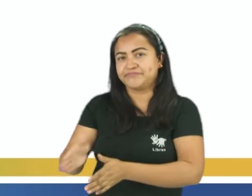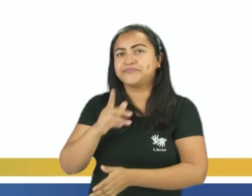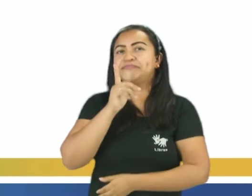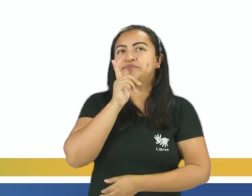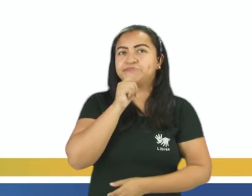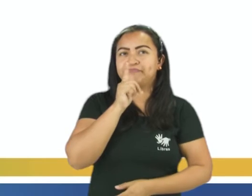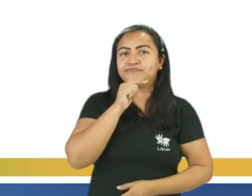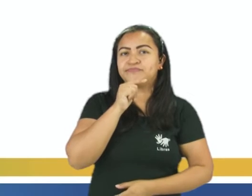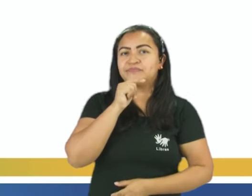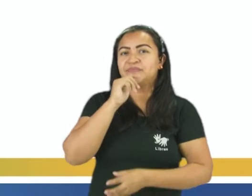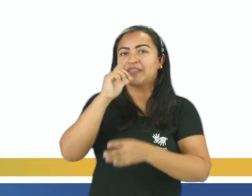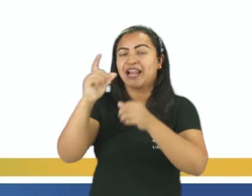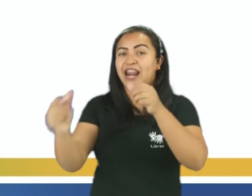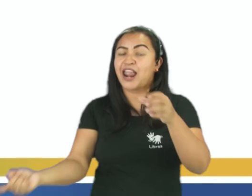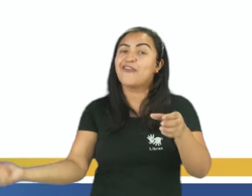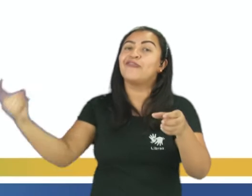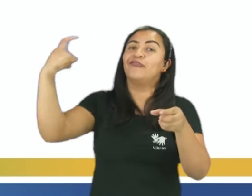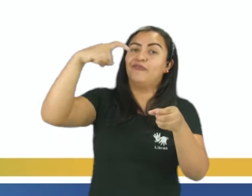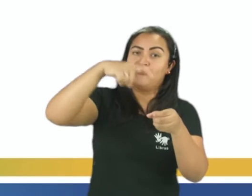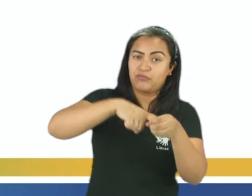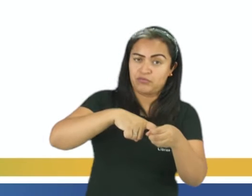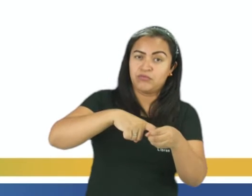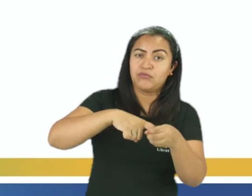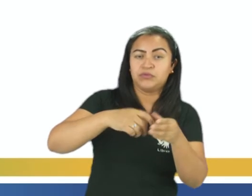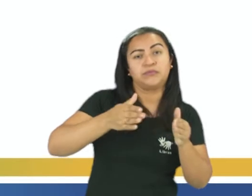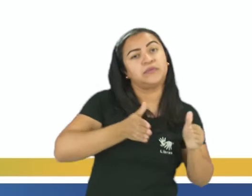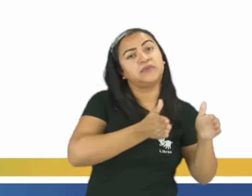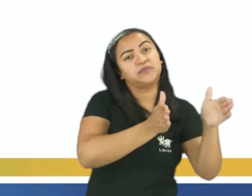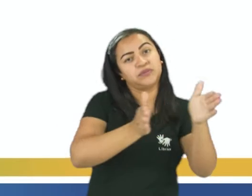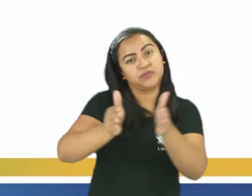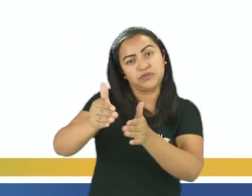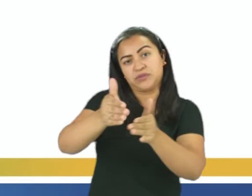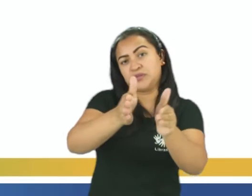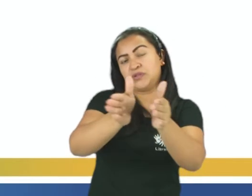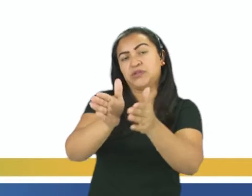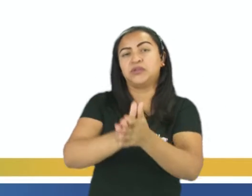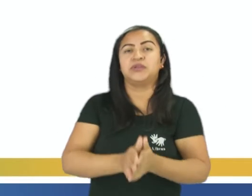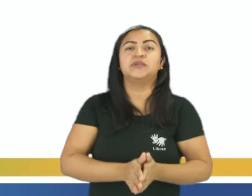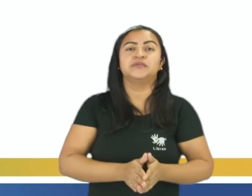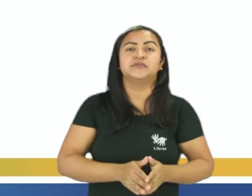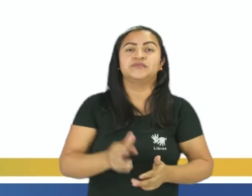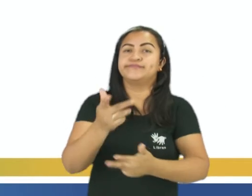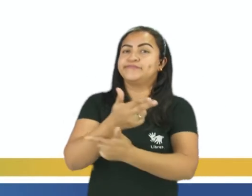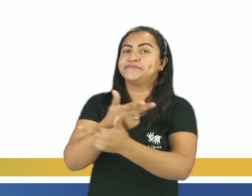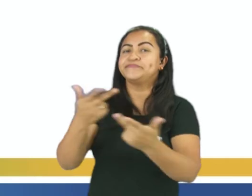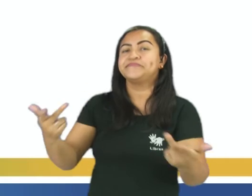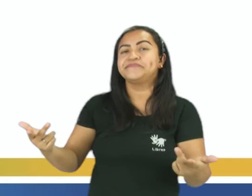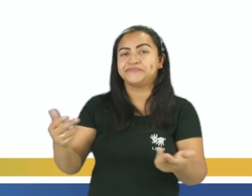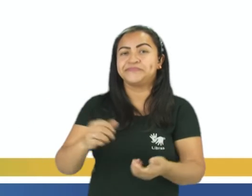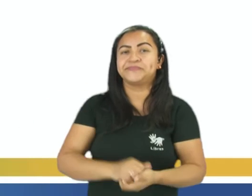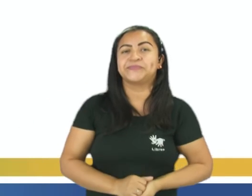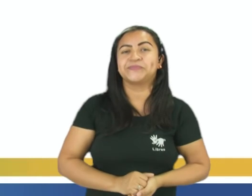que vai acontecer? Ela retorna, tá, aos nossos rios, mananciais, igarapés, tá, e etc.